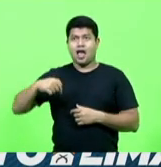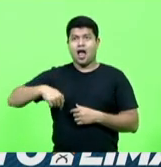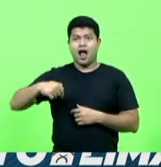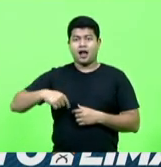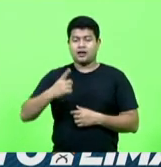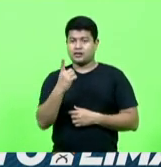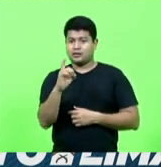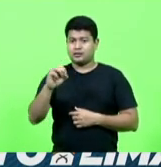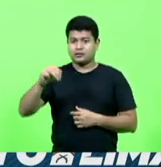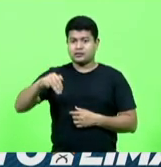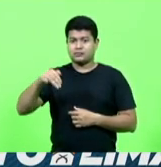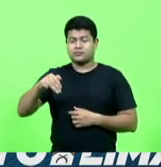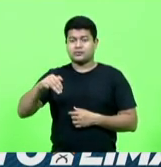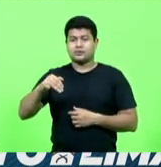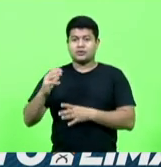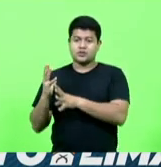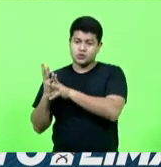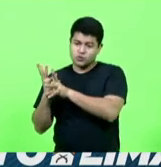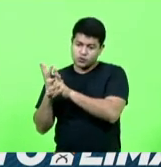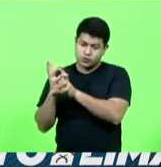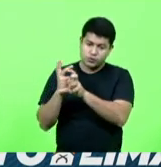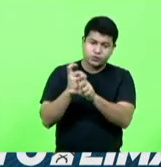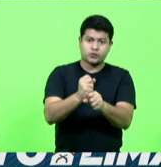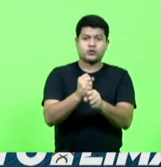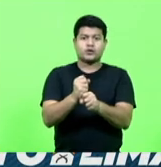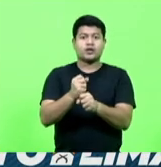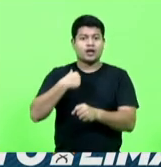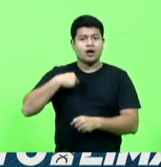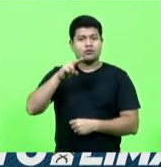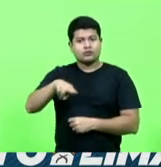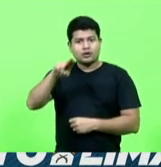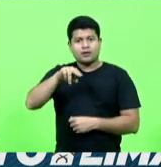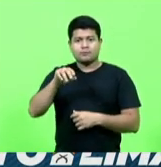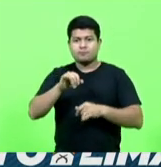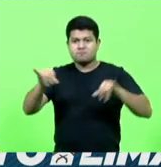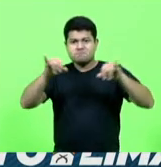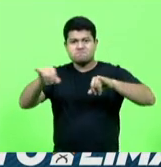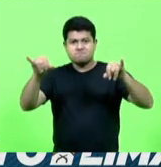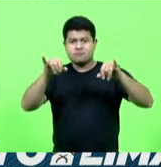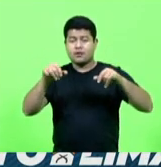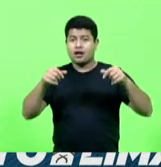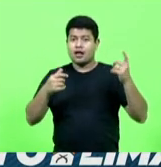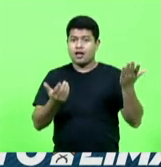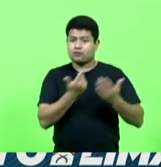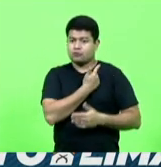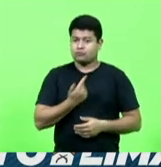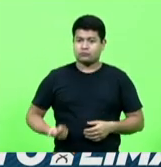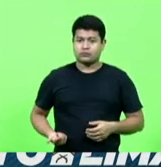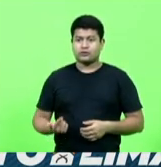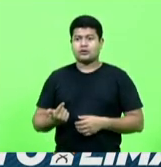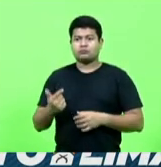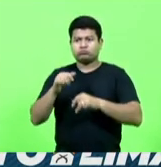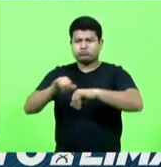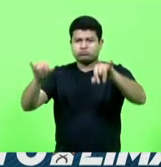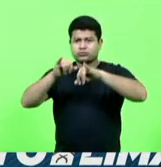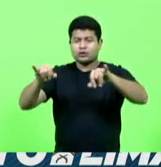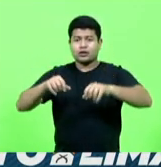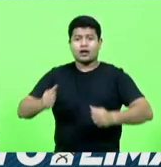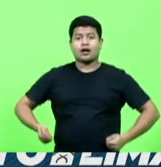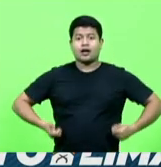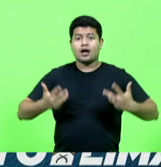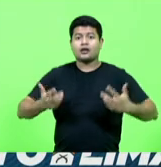nesses 10 minutos que eu utilizei para falar, o governo do Estado gastou em propaganda R$ 3.000,25